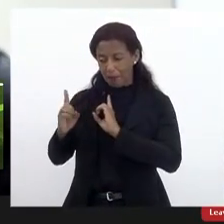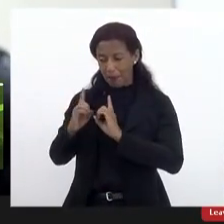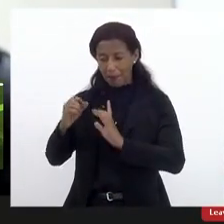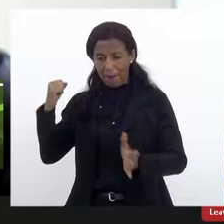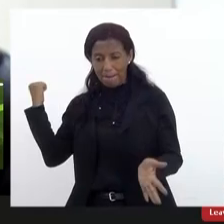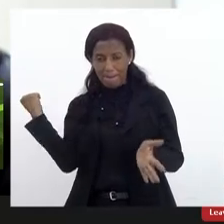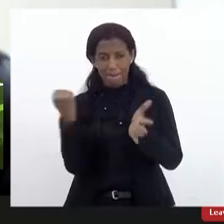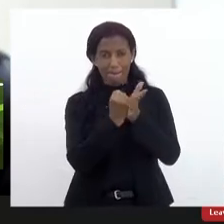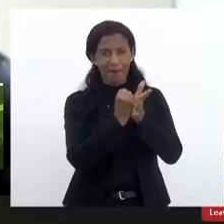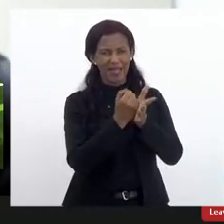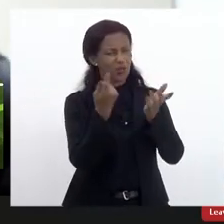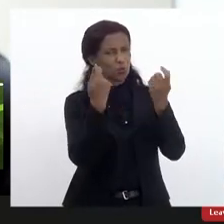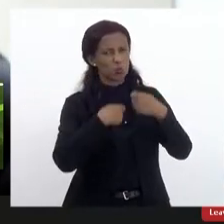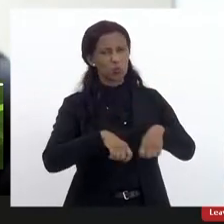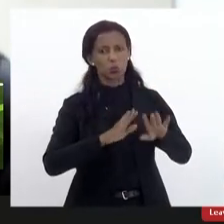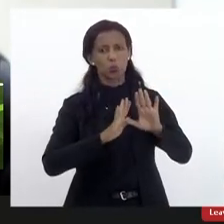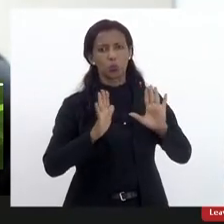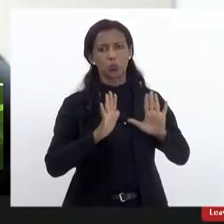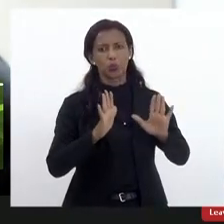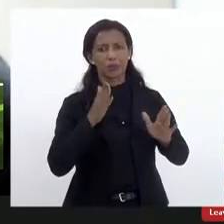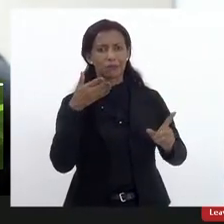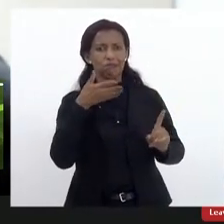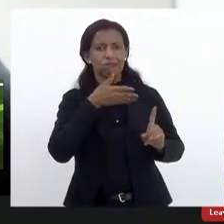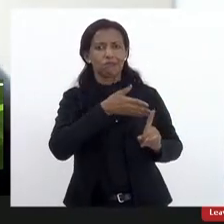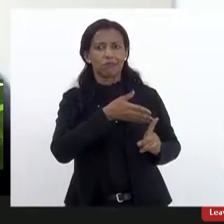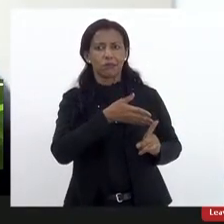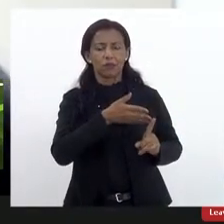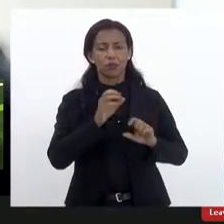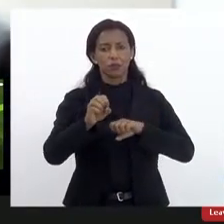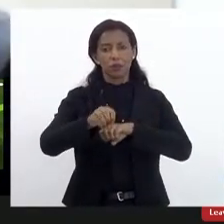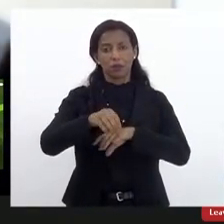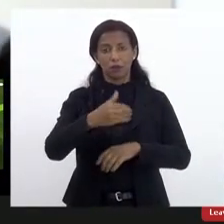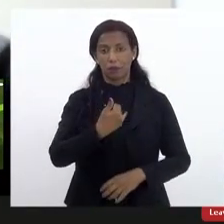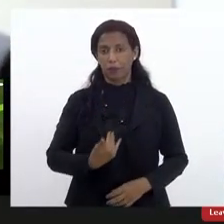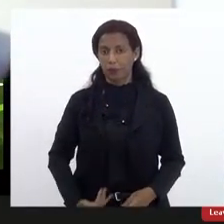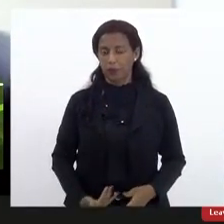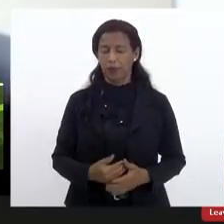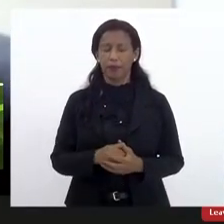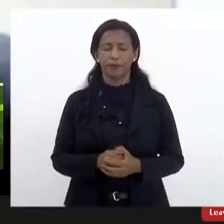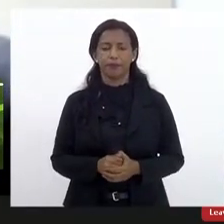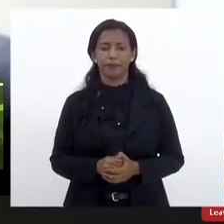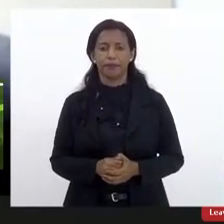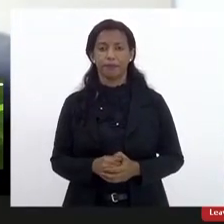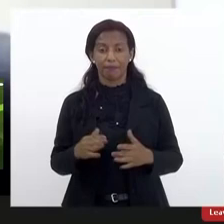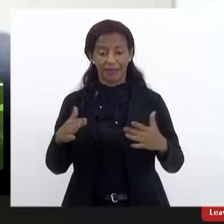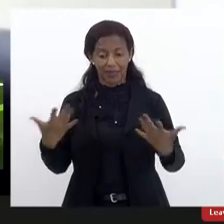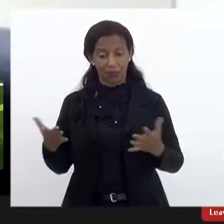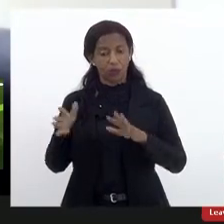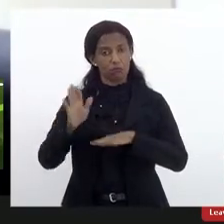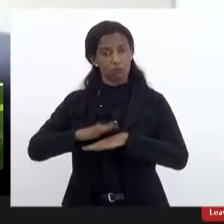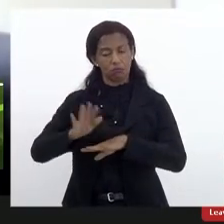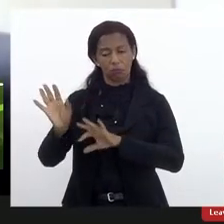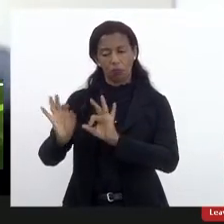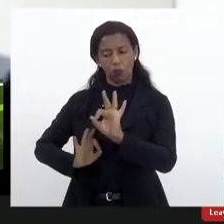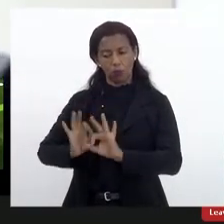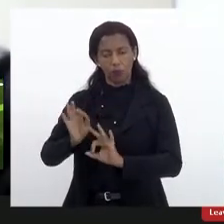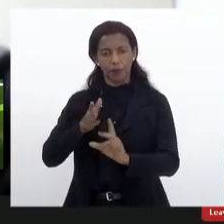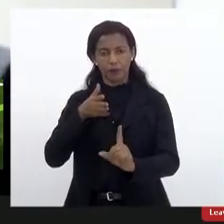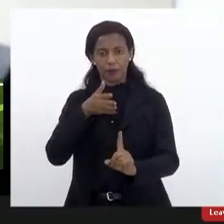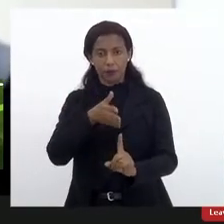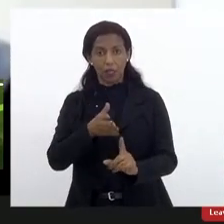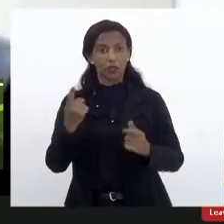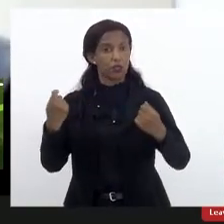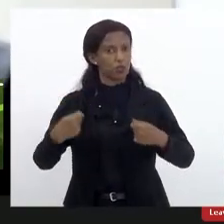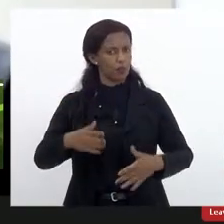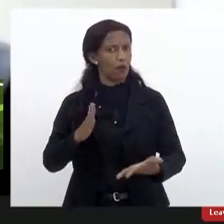impactos desnecessários, especialmente sobre a educação pública. Então, temos um projeto tramitando nesse sentido que a gente